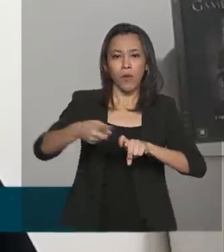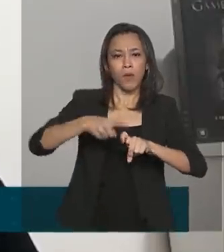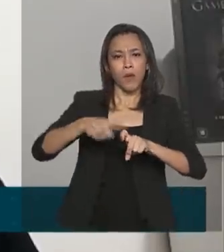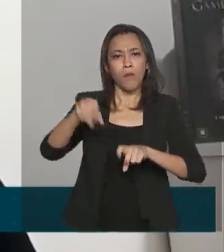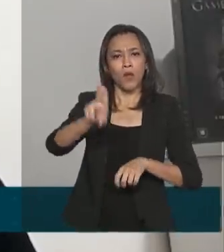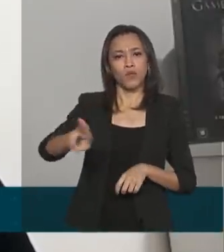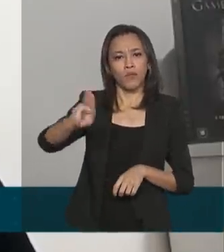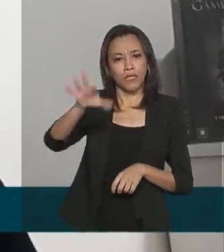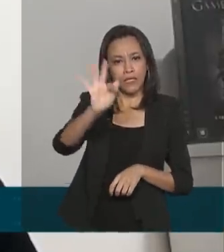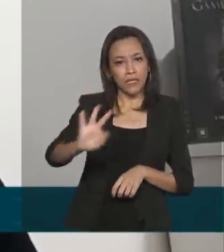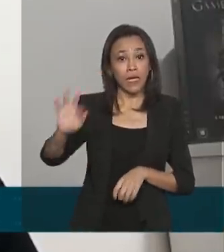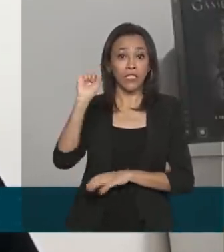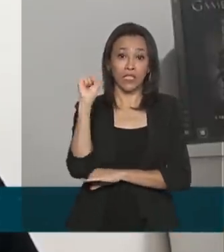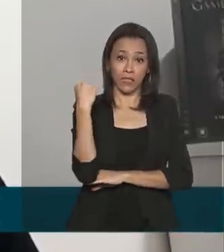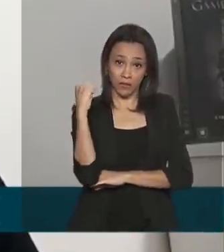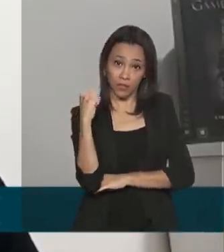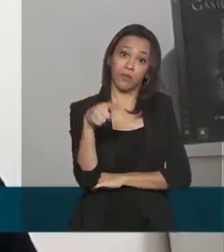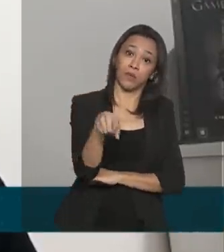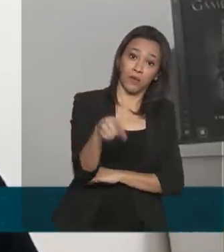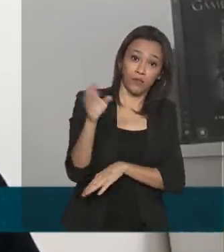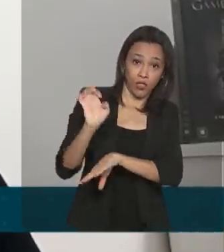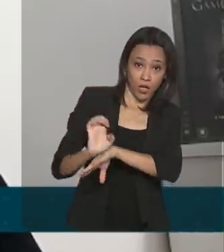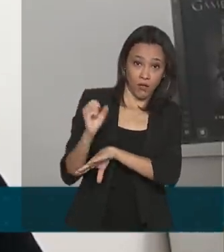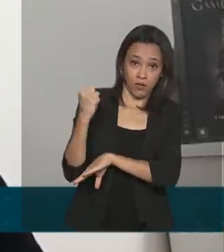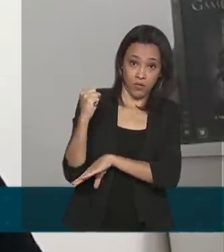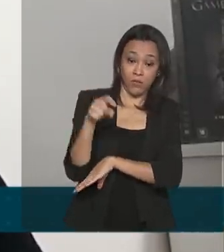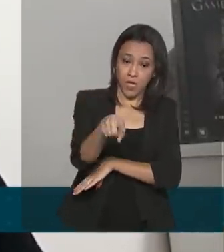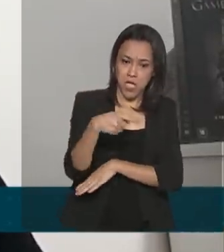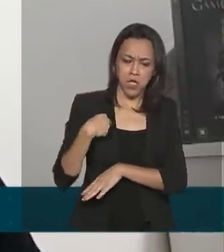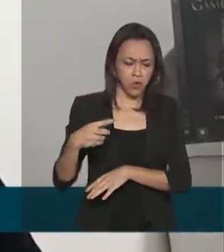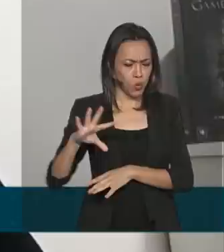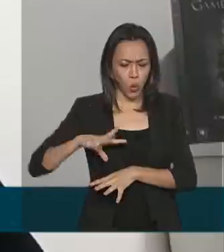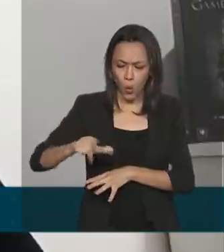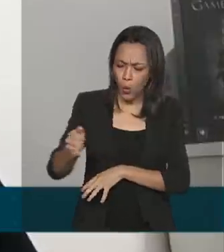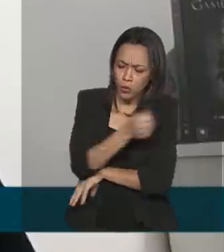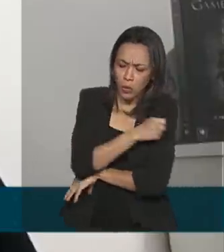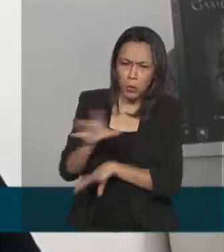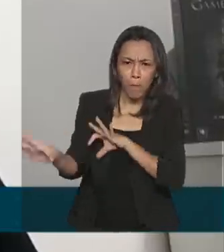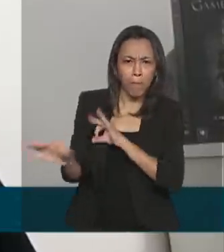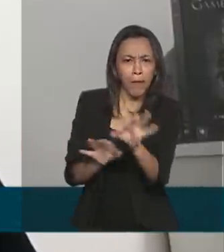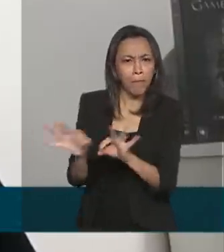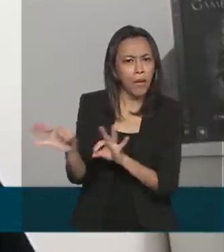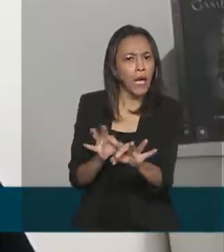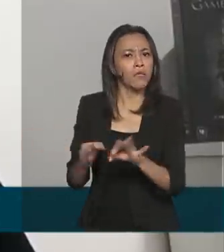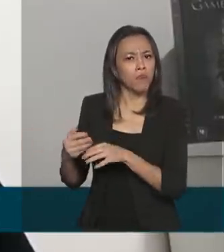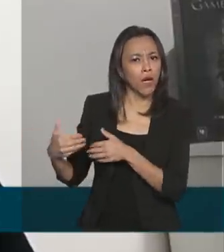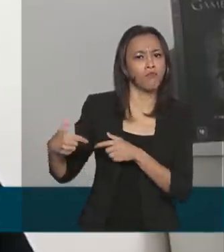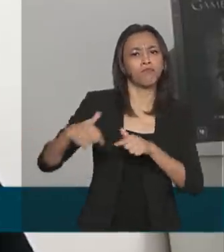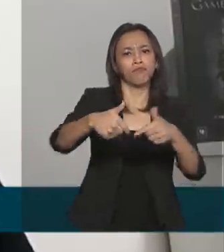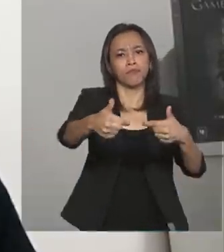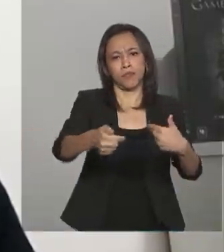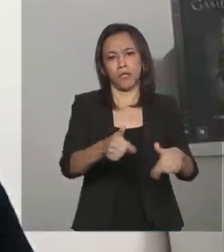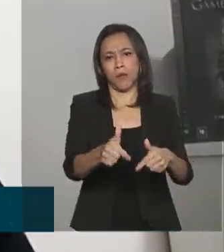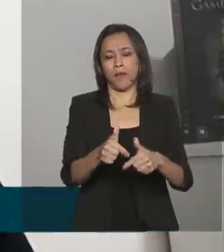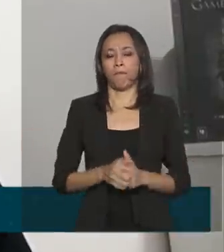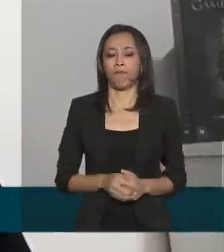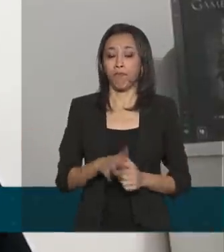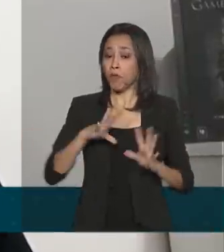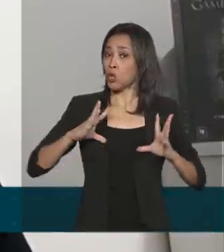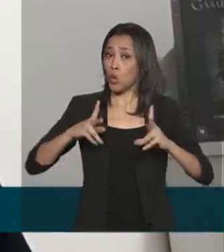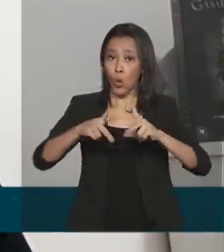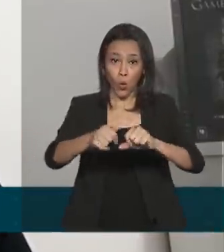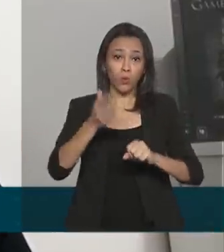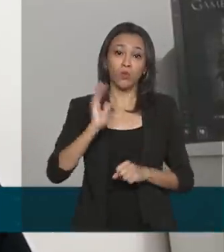Universidade do Sergipe e acredita que todos da turma estão preparados para trabalhar. Todos os alunos da minha turma já tinham